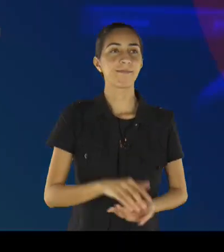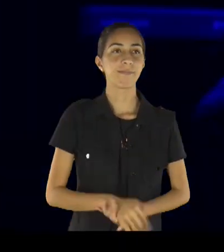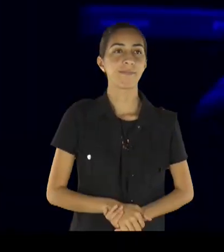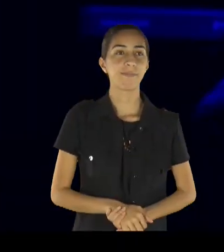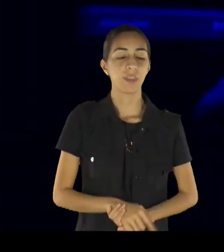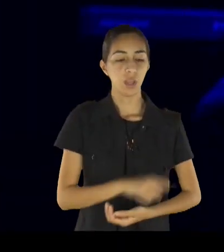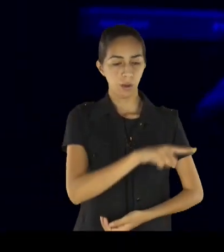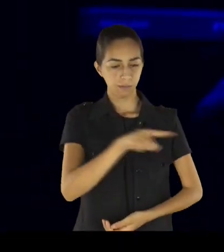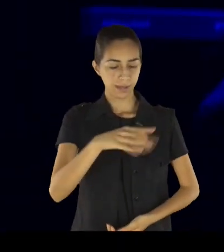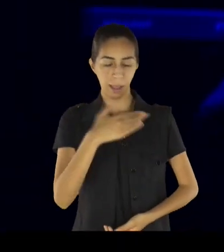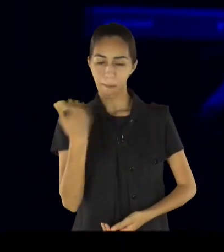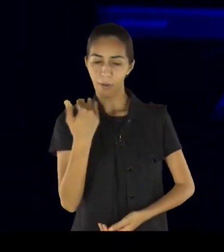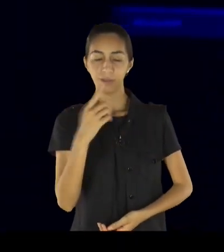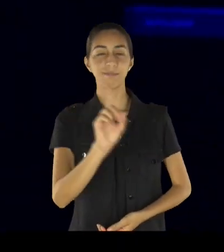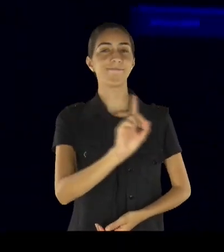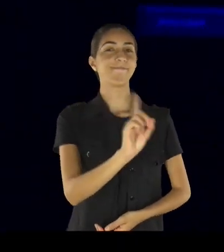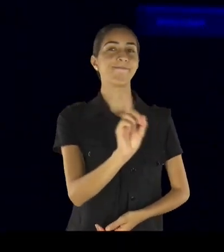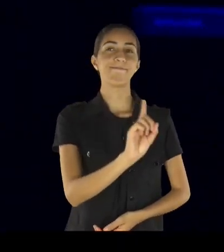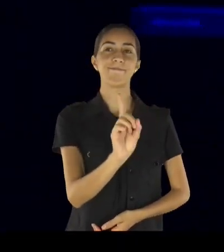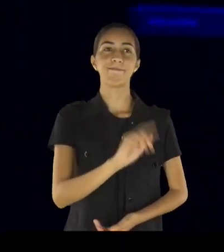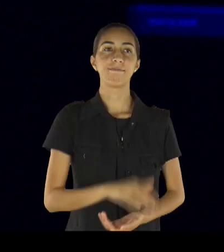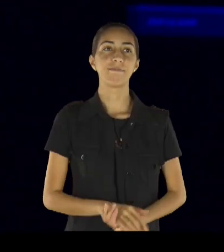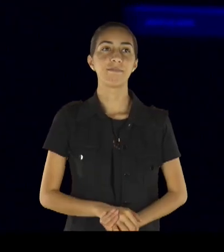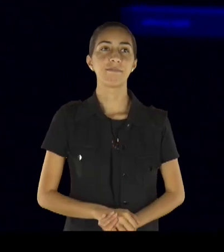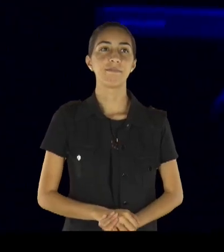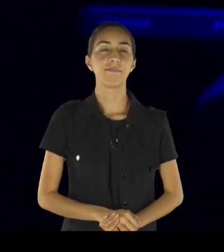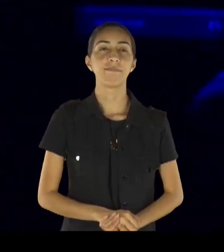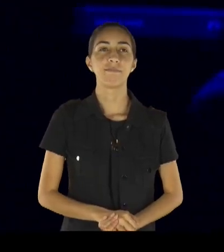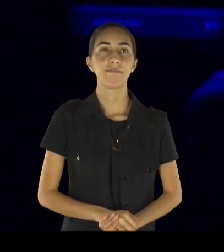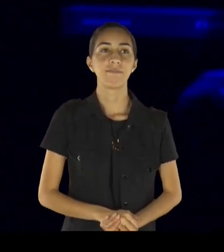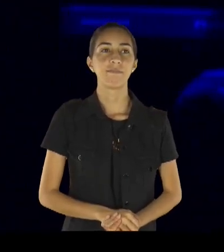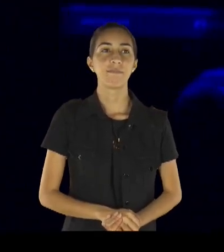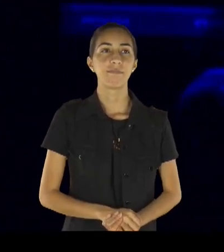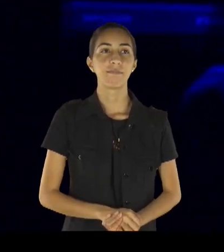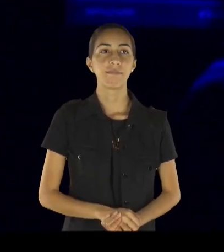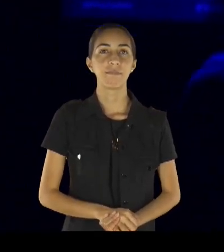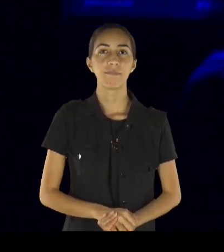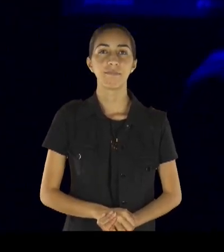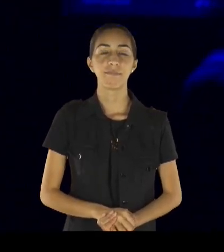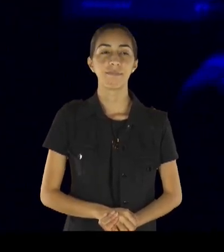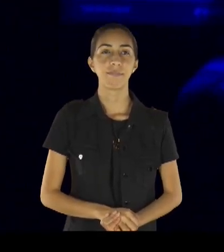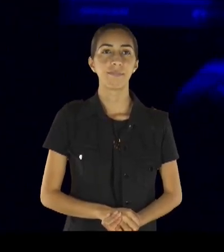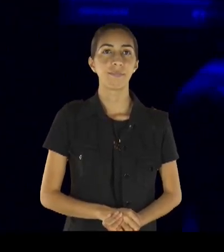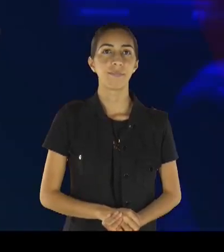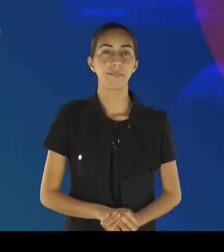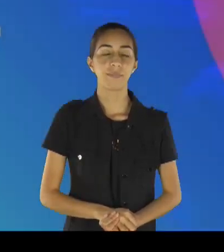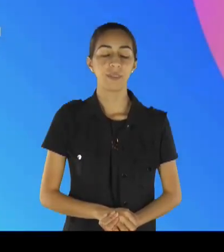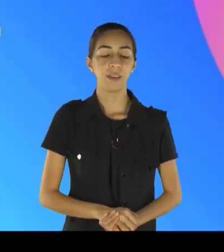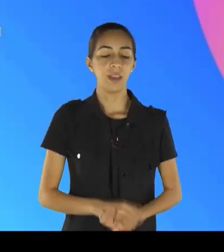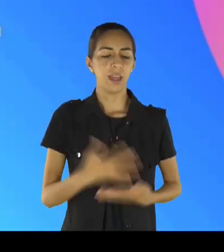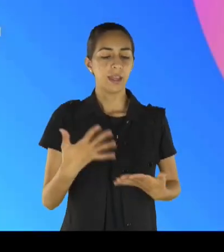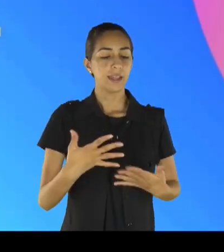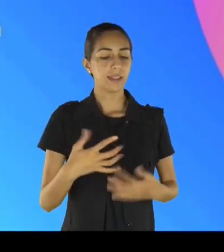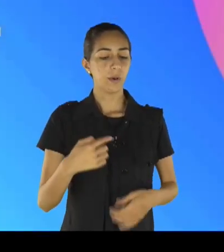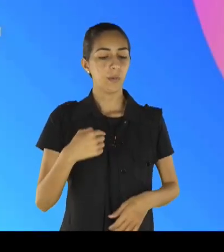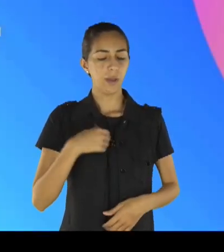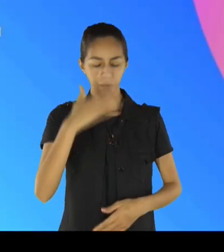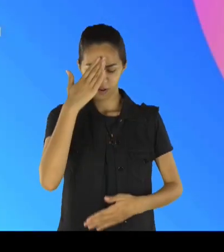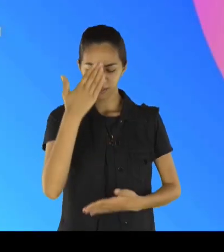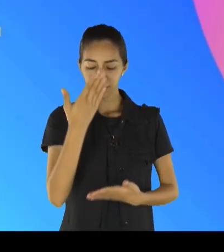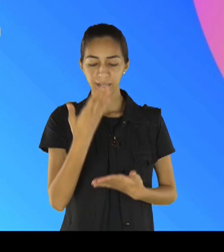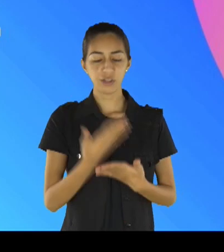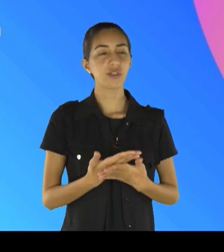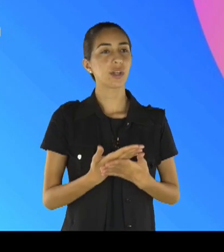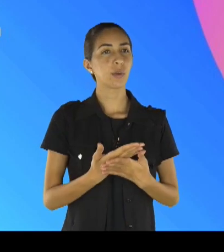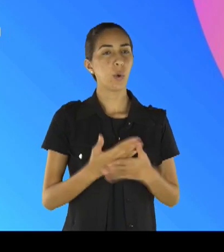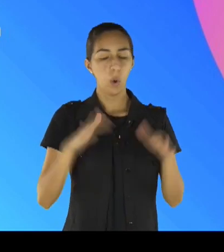morrer, tem de bom ânimo, tem de bom ânimo, porque creio eu em Deus, que há de acontecer, assim